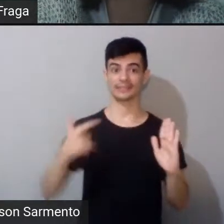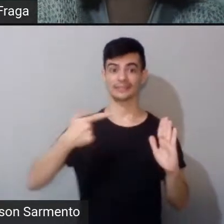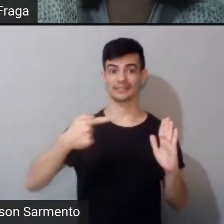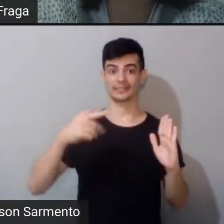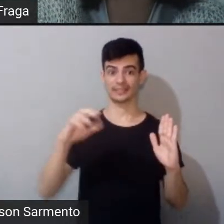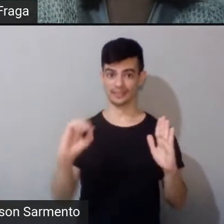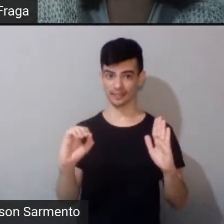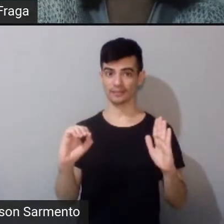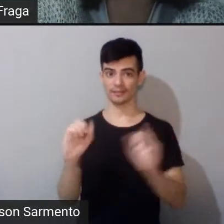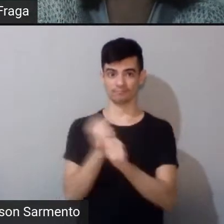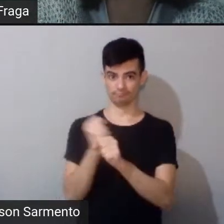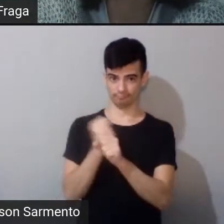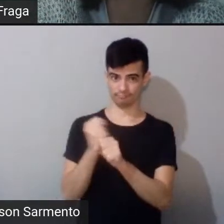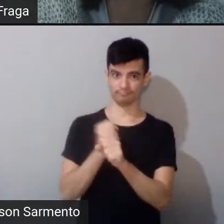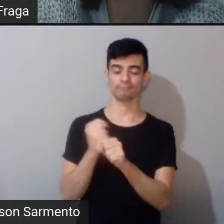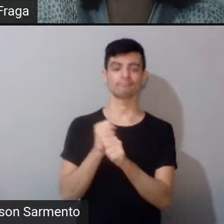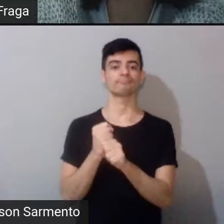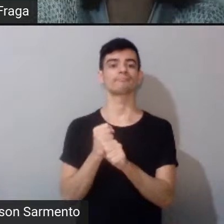no auge da ditadura,